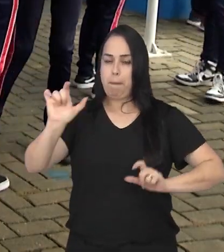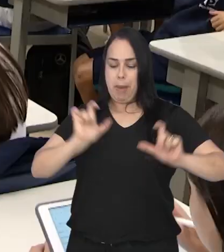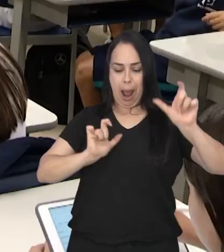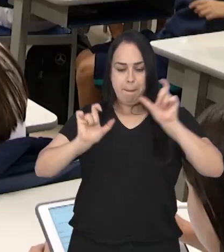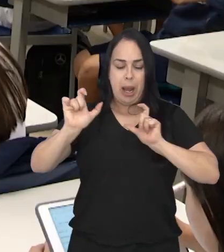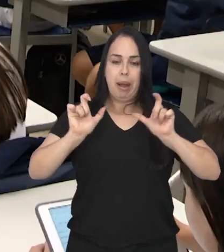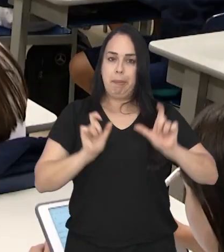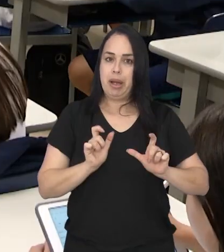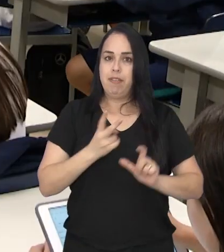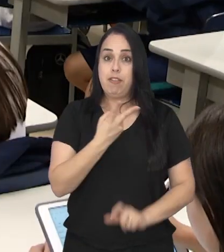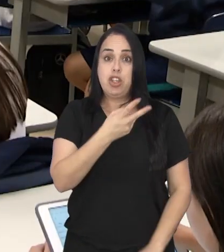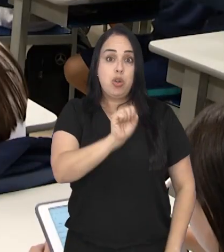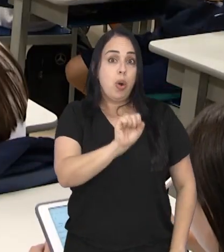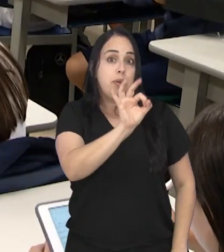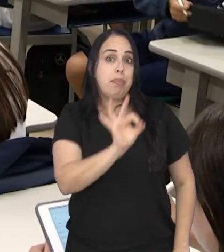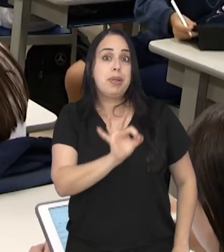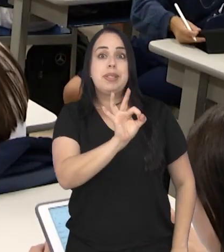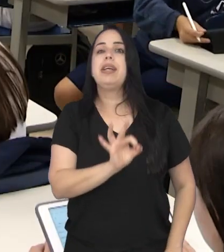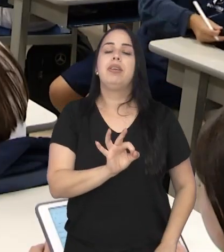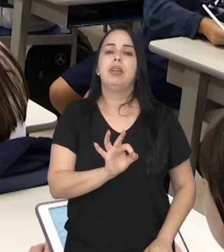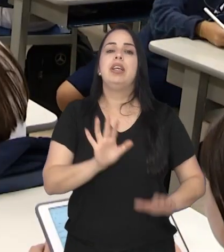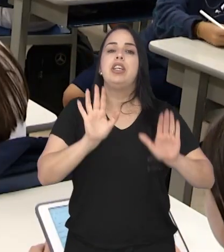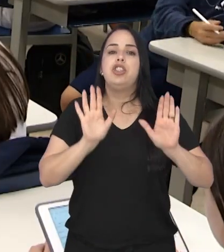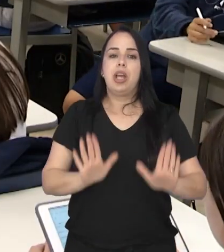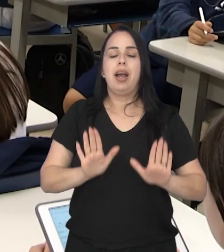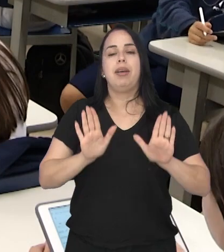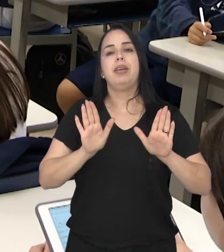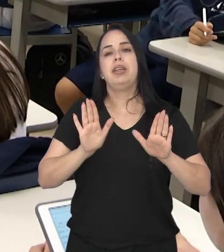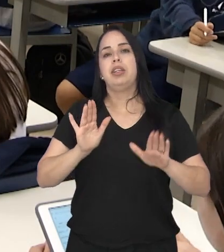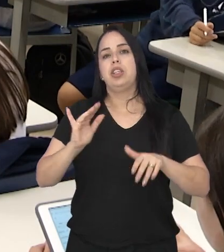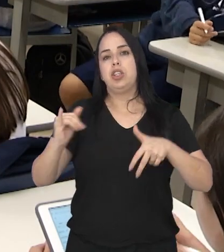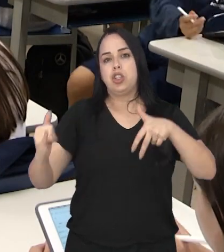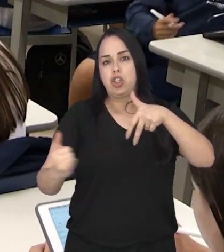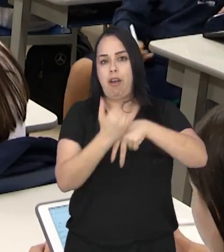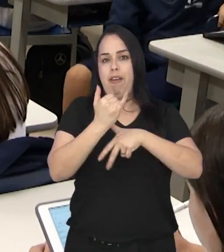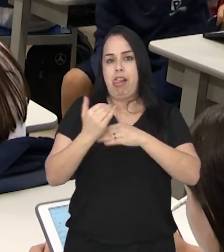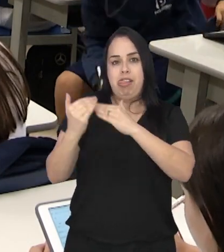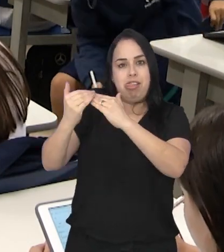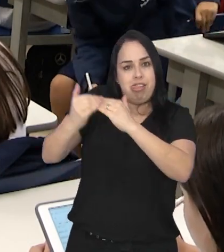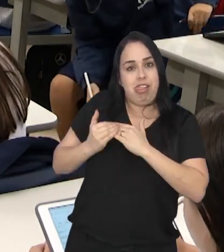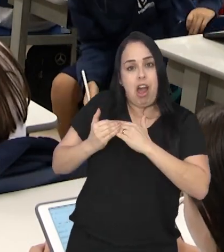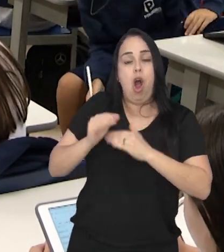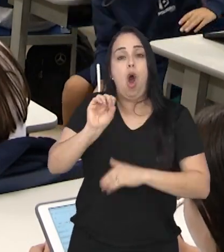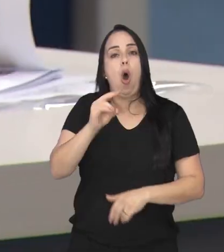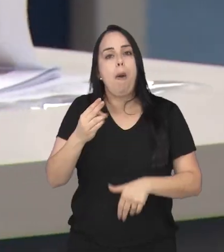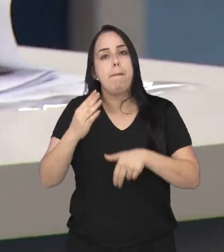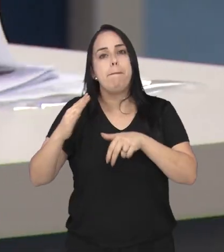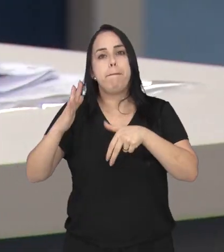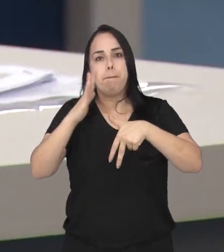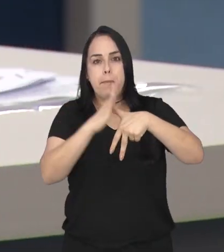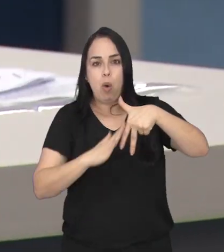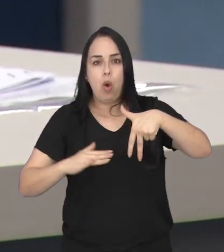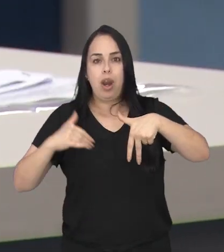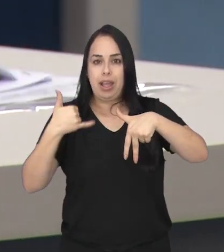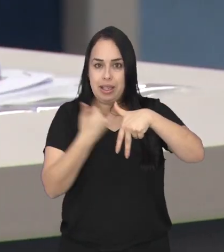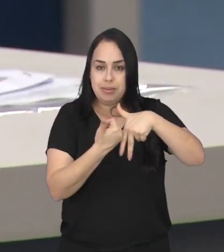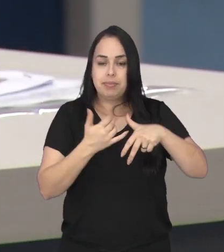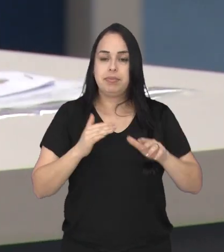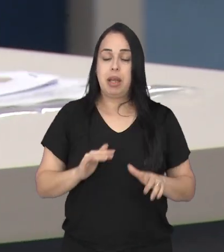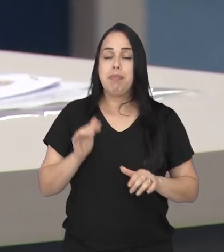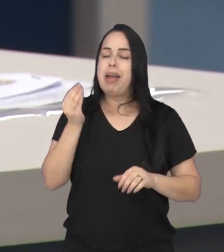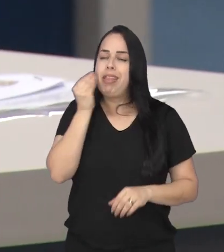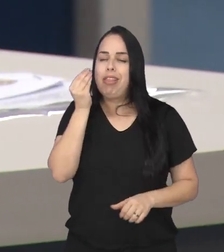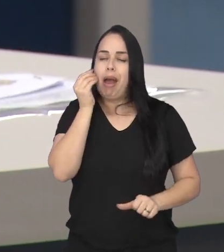de agressão. 28% deles disseram que já foram vítimas de intimidação ou bullying. Para tentar mudar esse